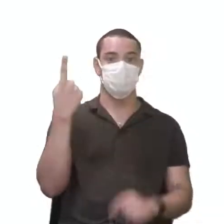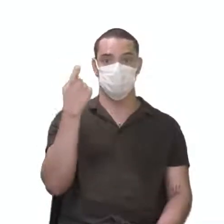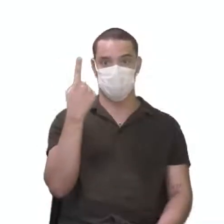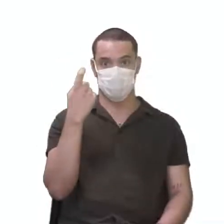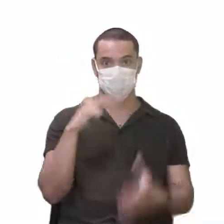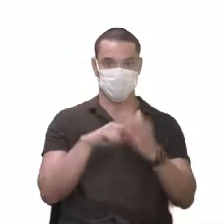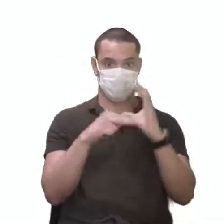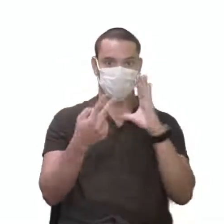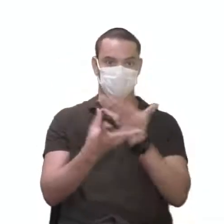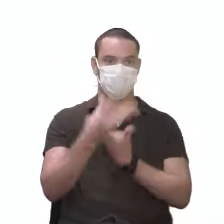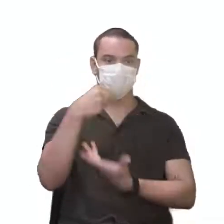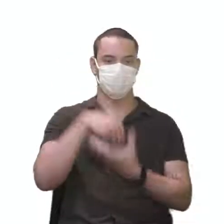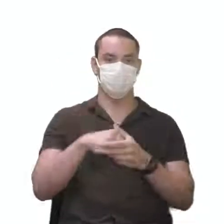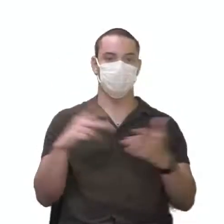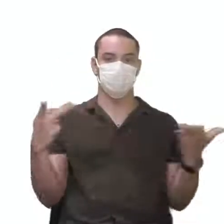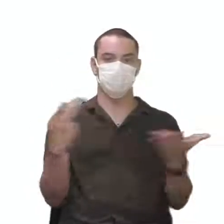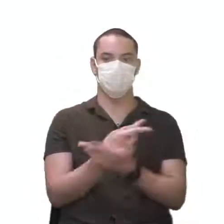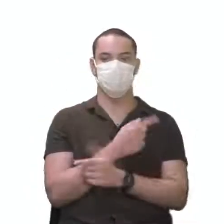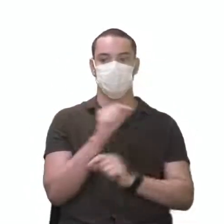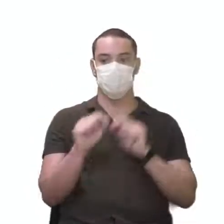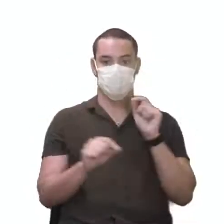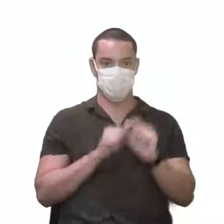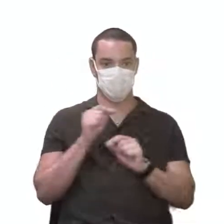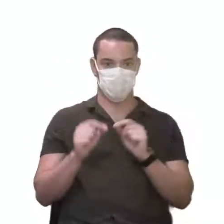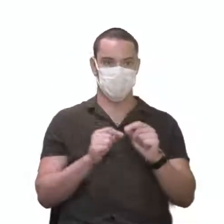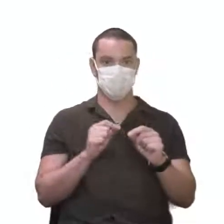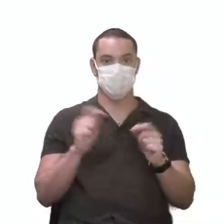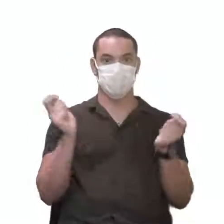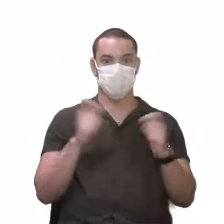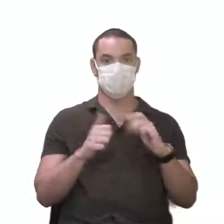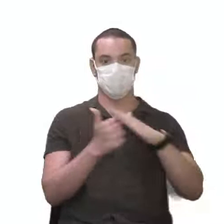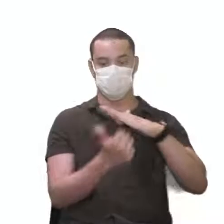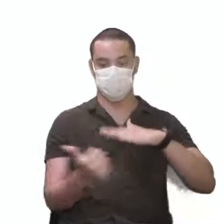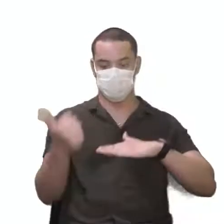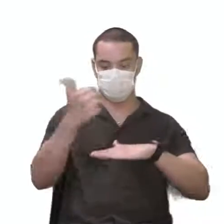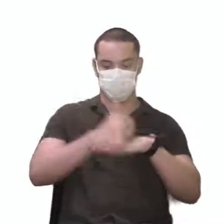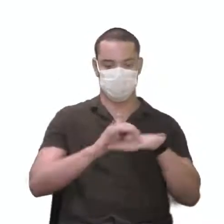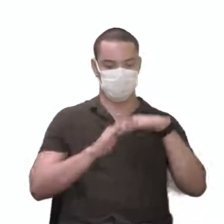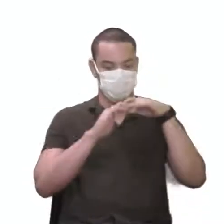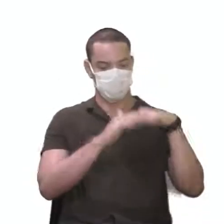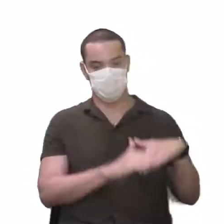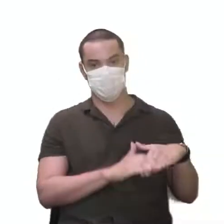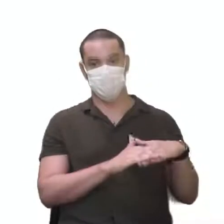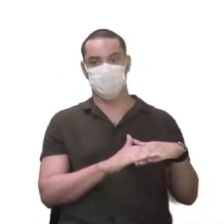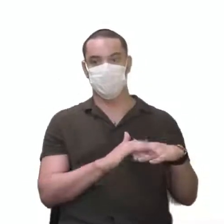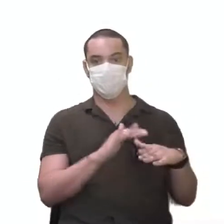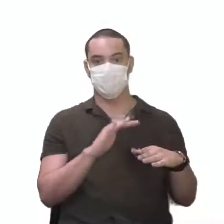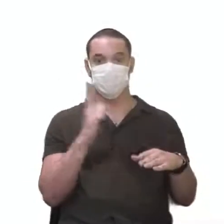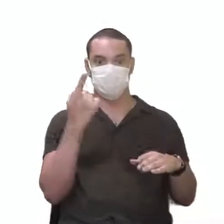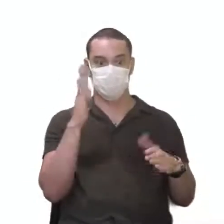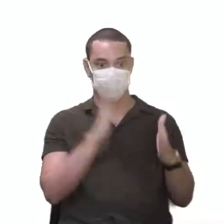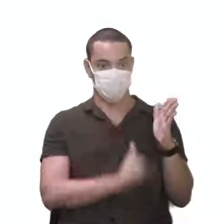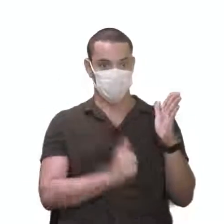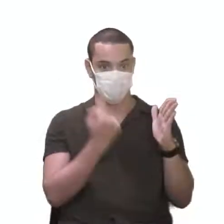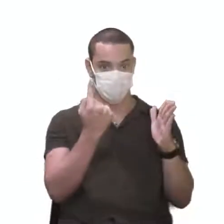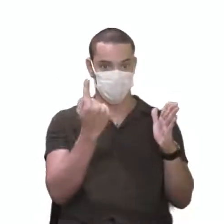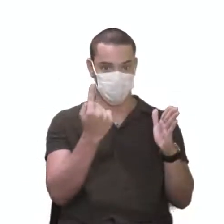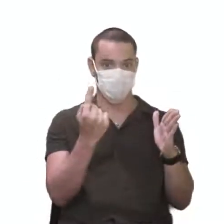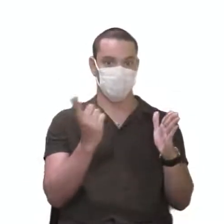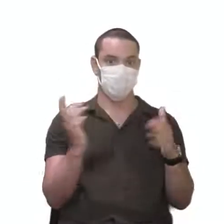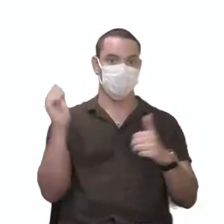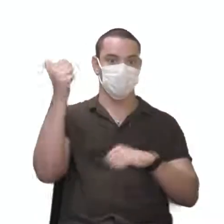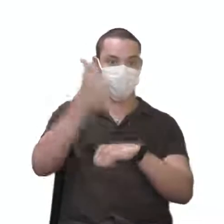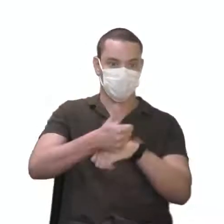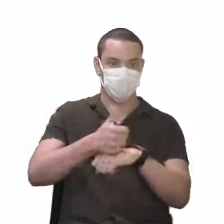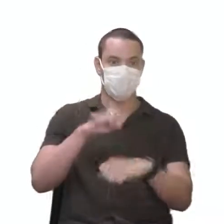gene, ele acaba se sobressaindo ao outro, ele inibe, tem o poder inibidor, que é o gene chamado de